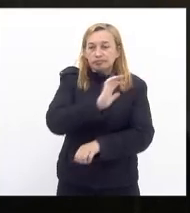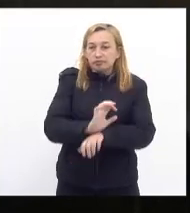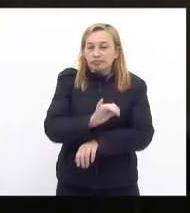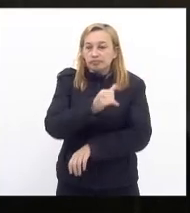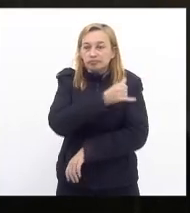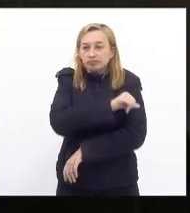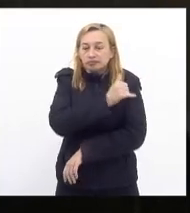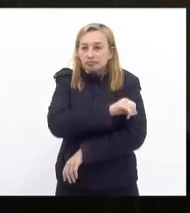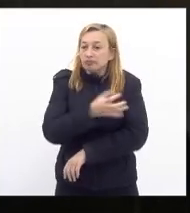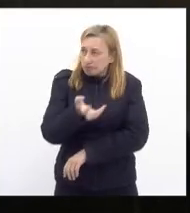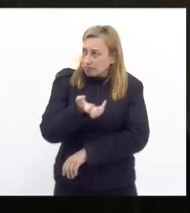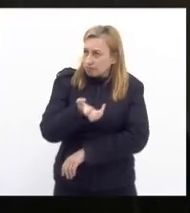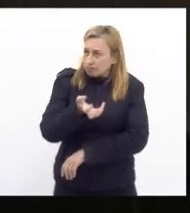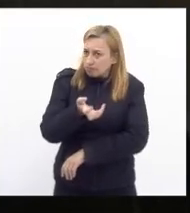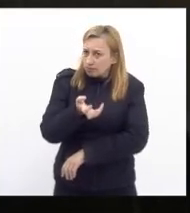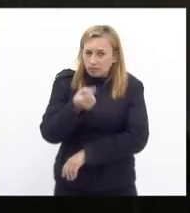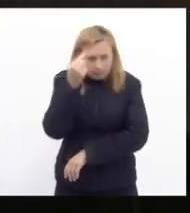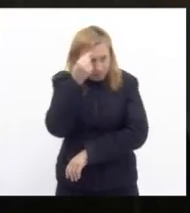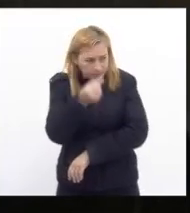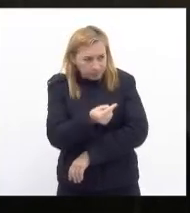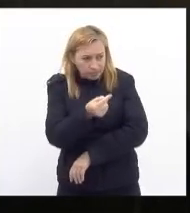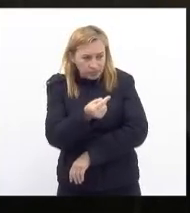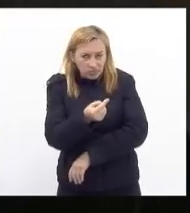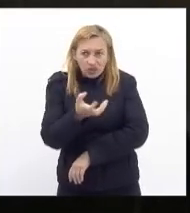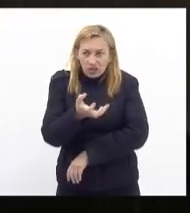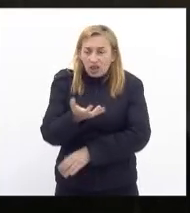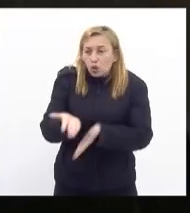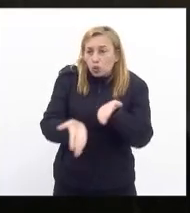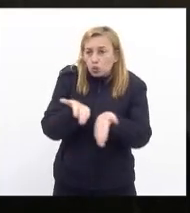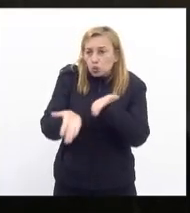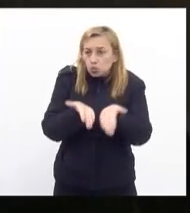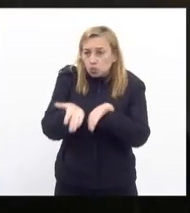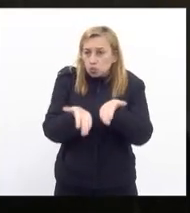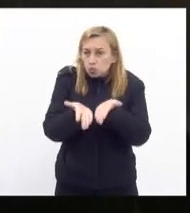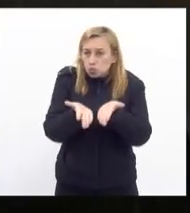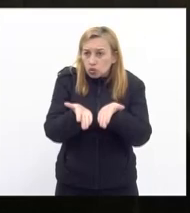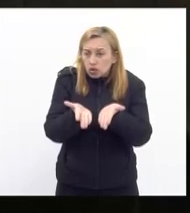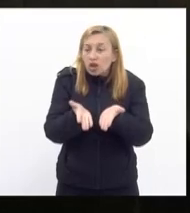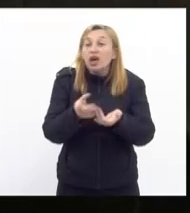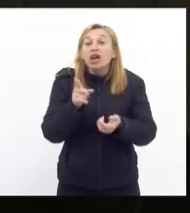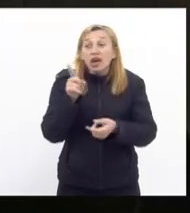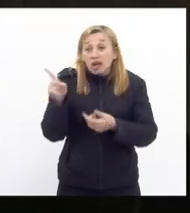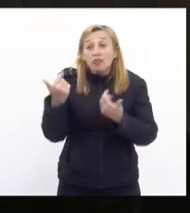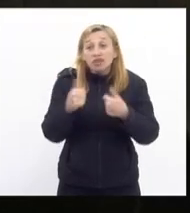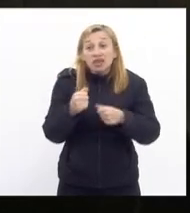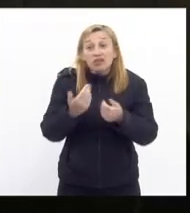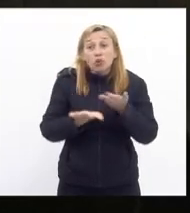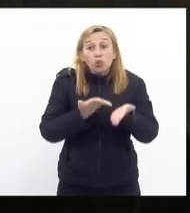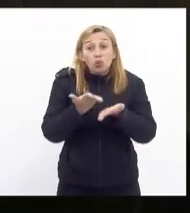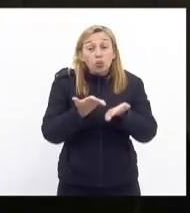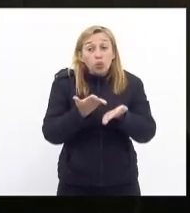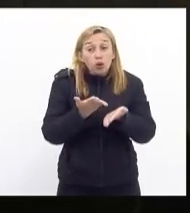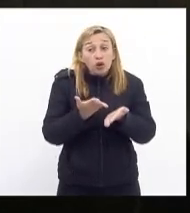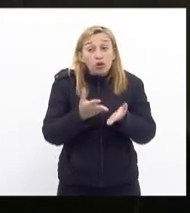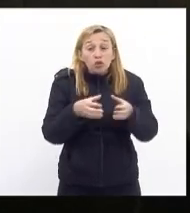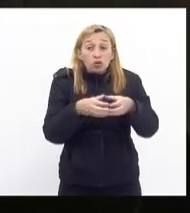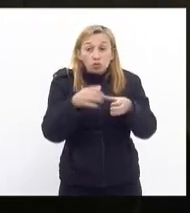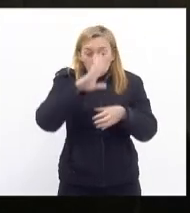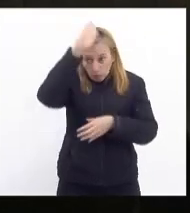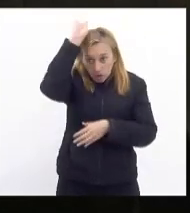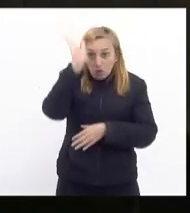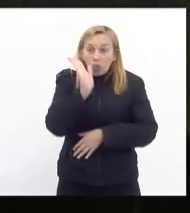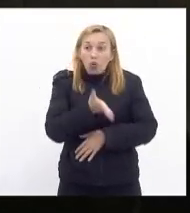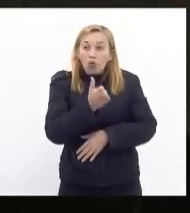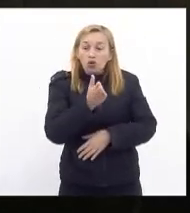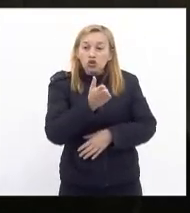então ele quer ele quer comandar ele quer cuidar ele tinha que cuidar da bombeira hoje que se jogou